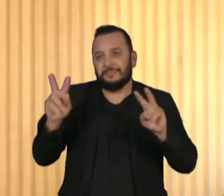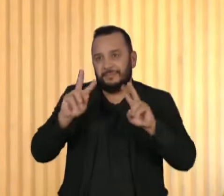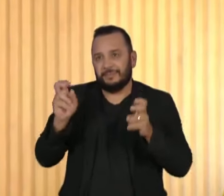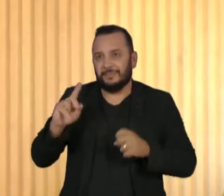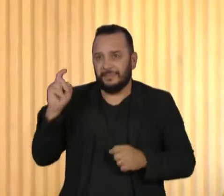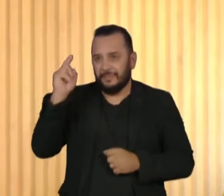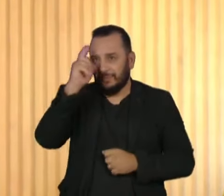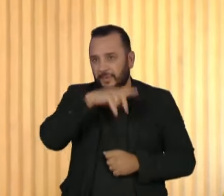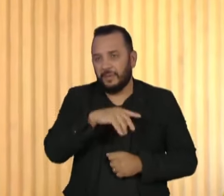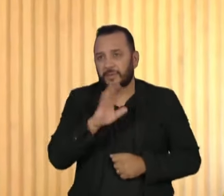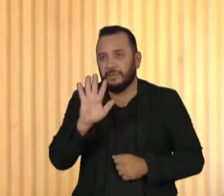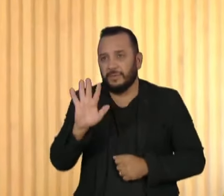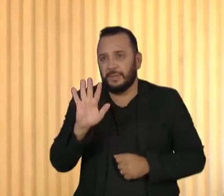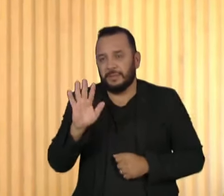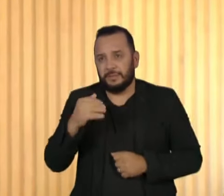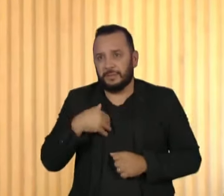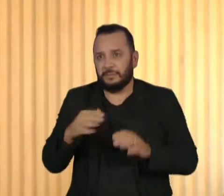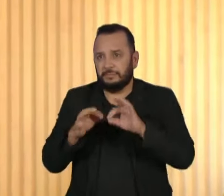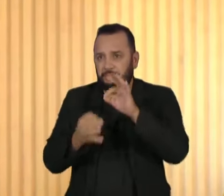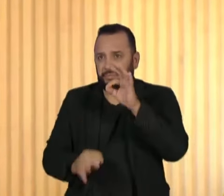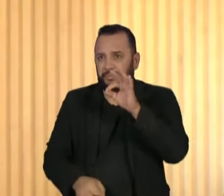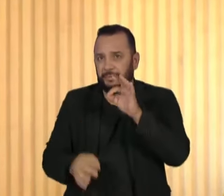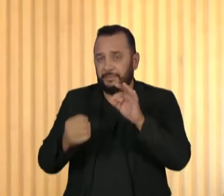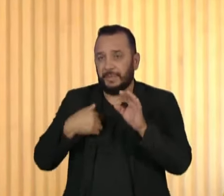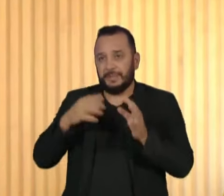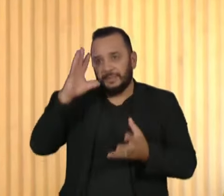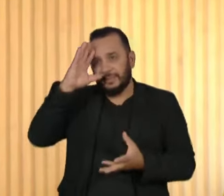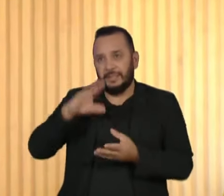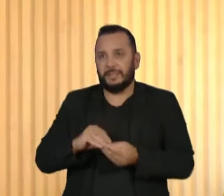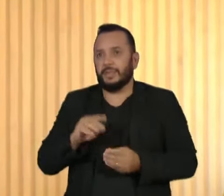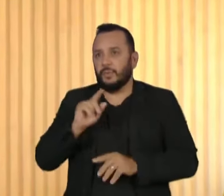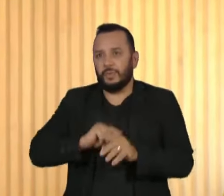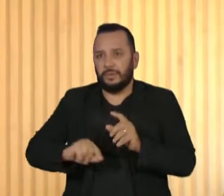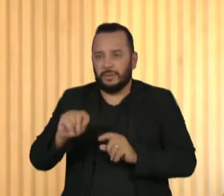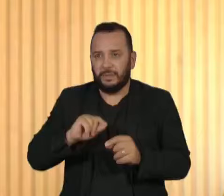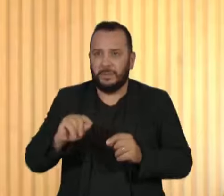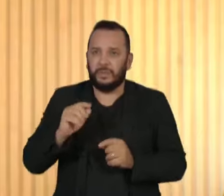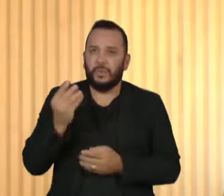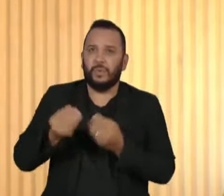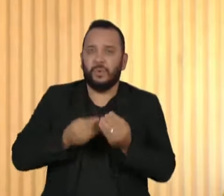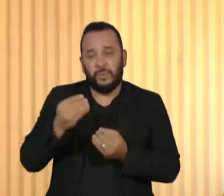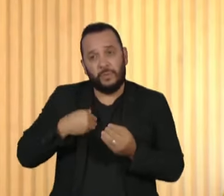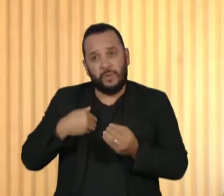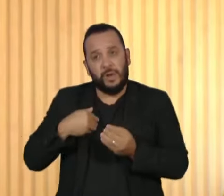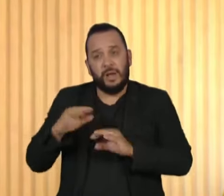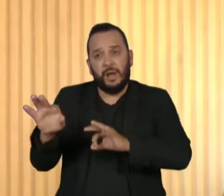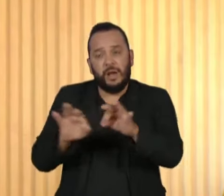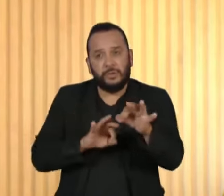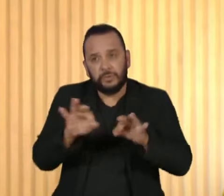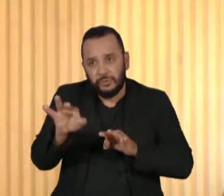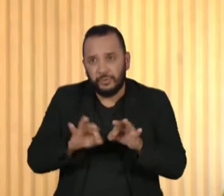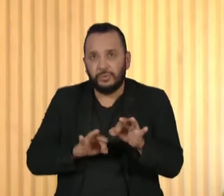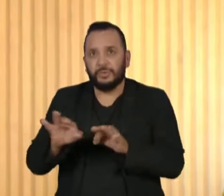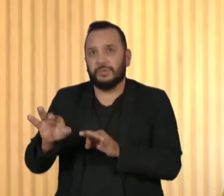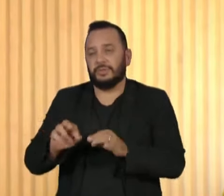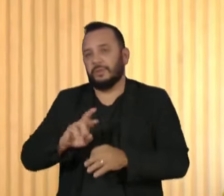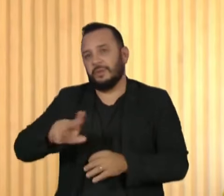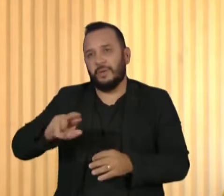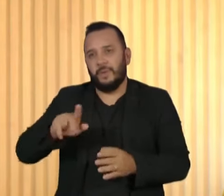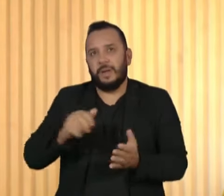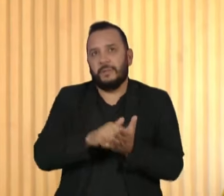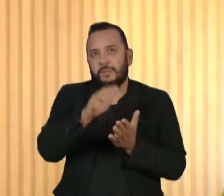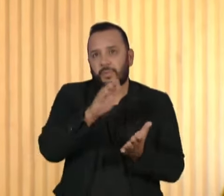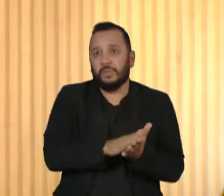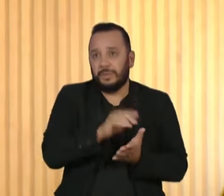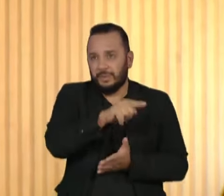complexo e é importante entender o seguinte. Fazer o ajuste fiscal não é para punir políticas